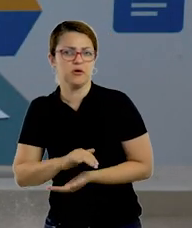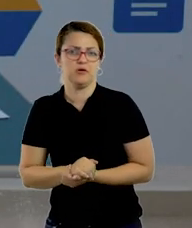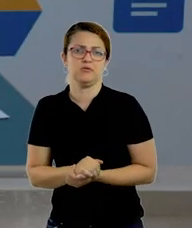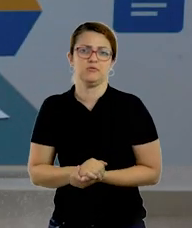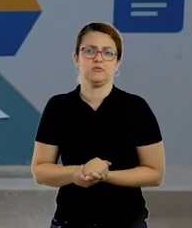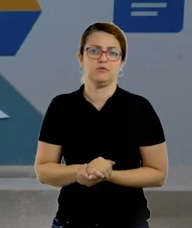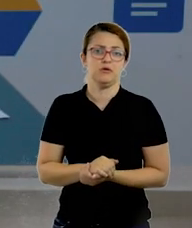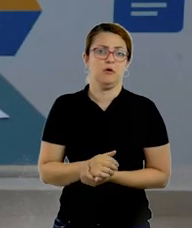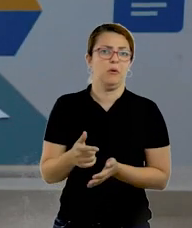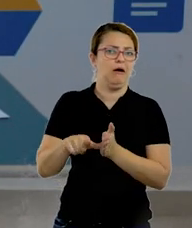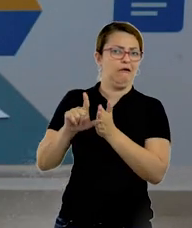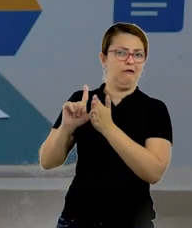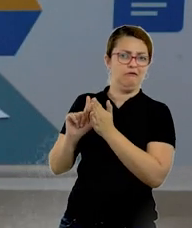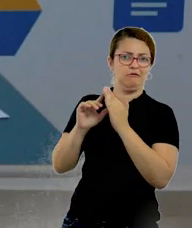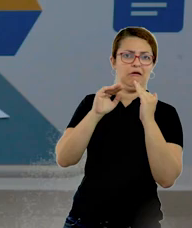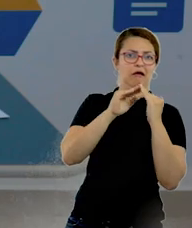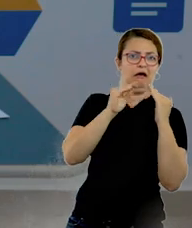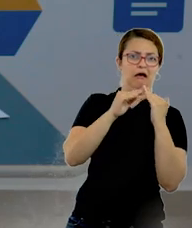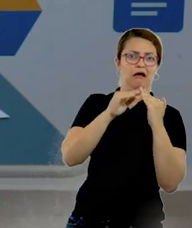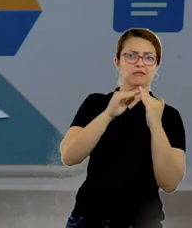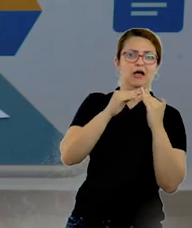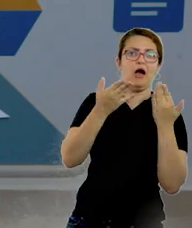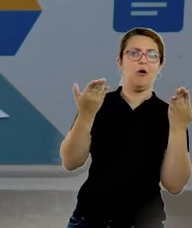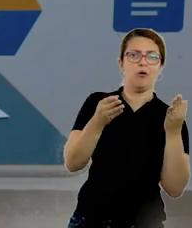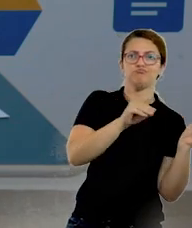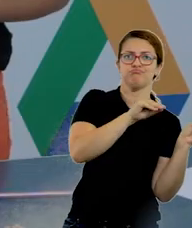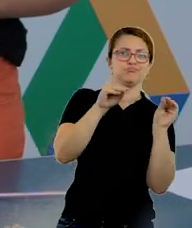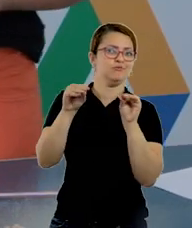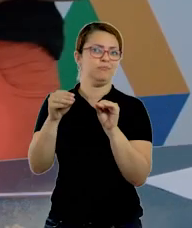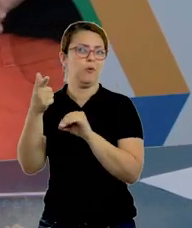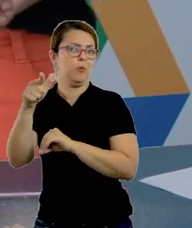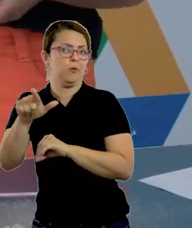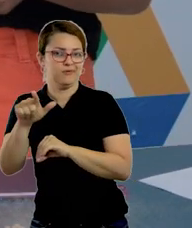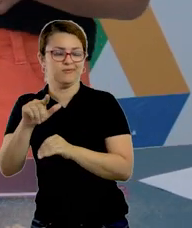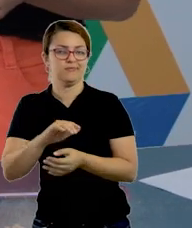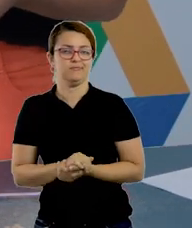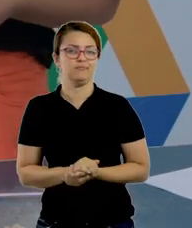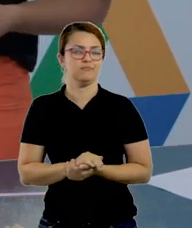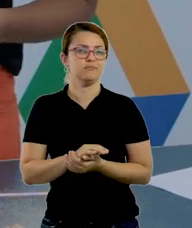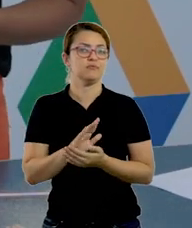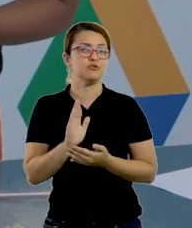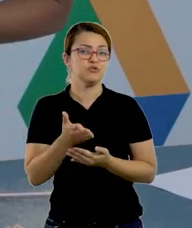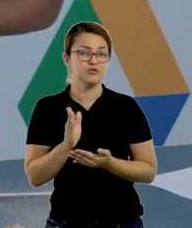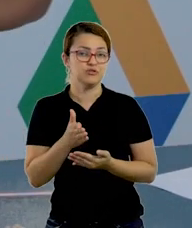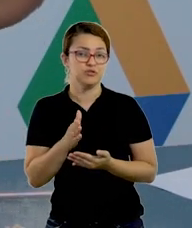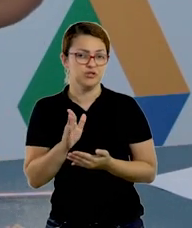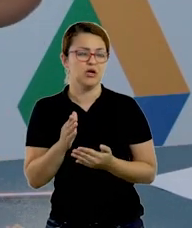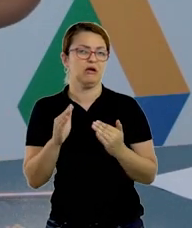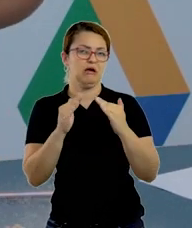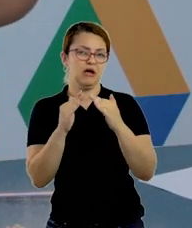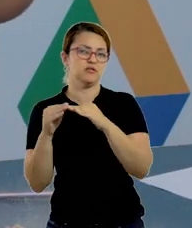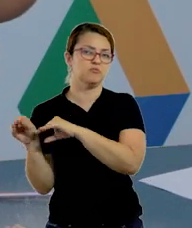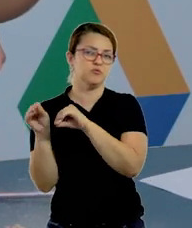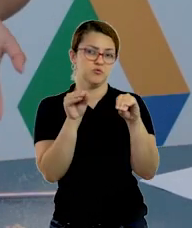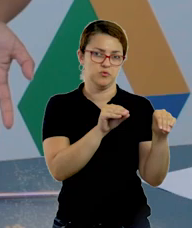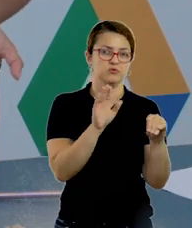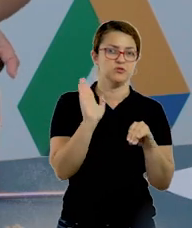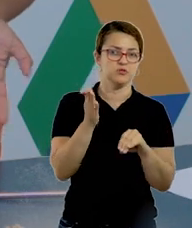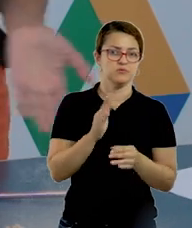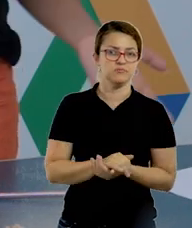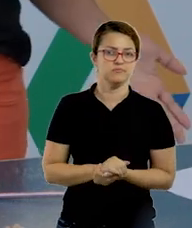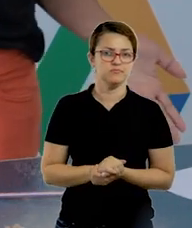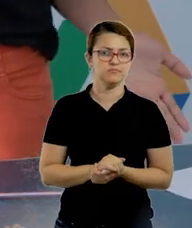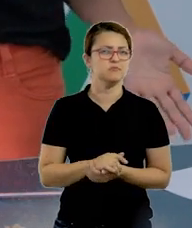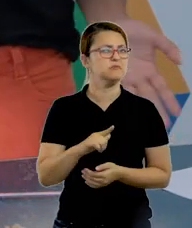você responde aí, tá? Se você já mudou ou não de casa. Você tem fotos da época em que viveu em outra casa? O que ela tem de